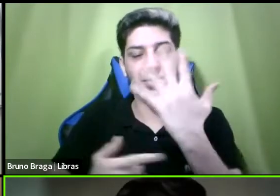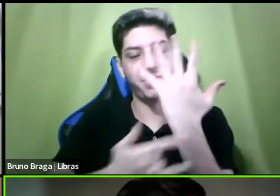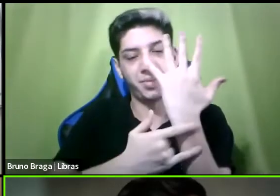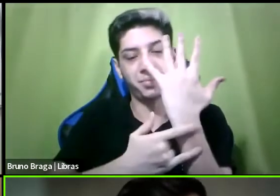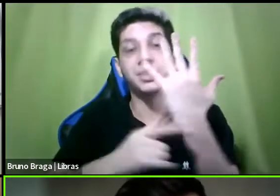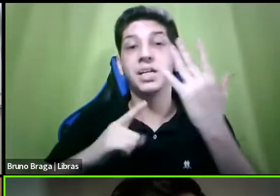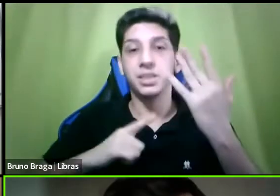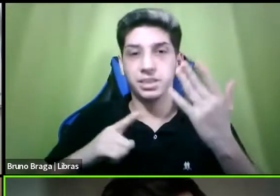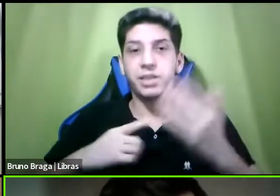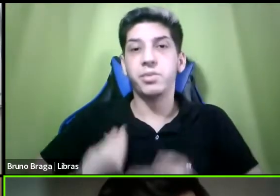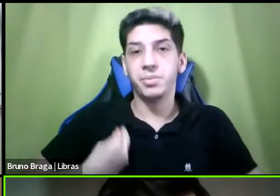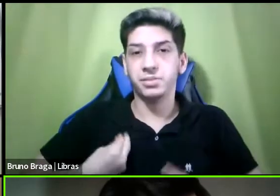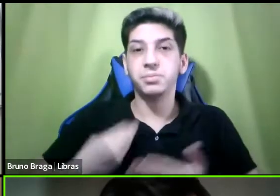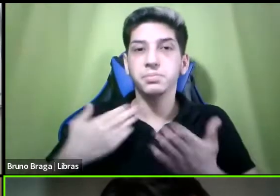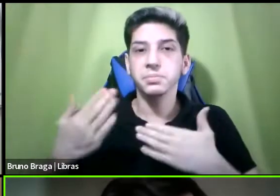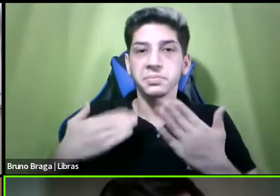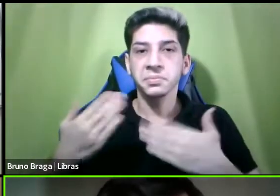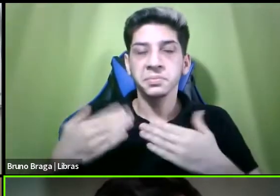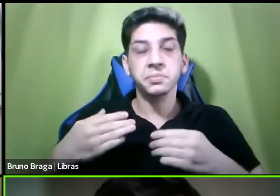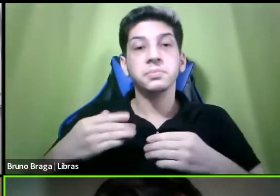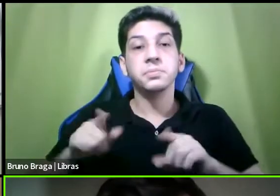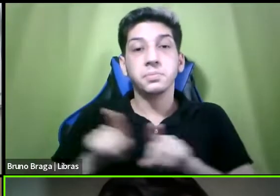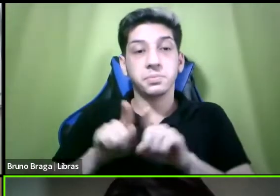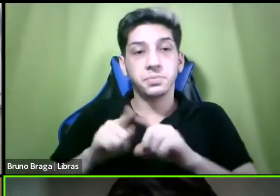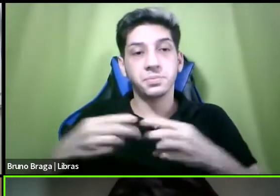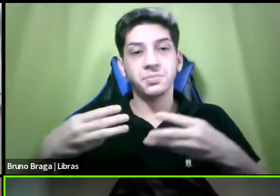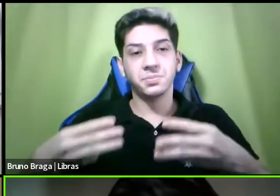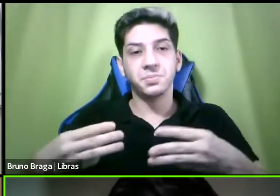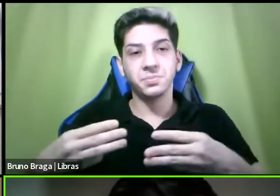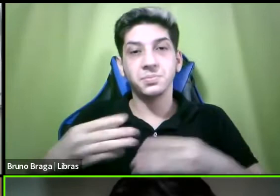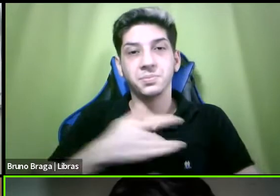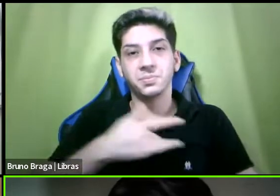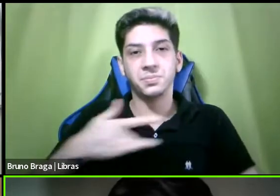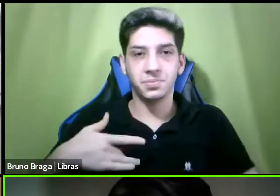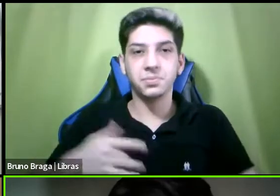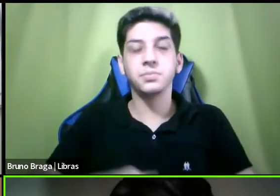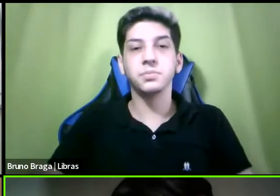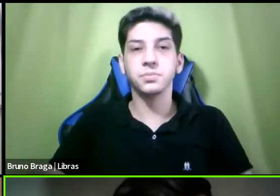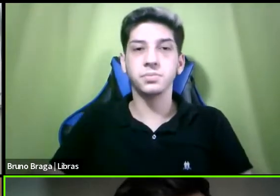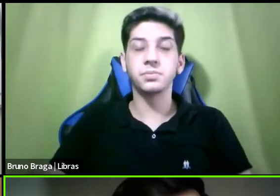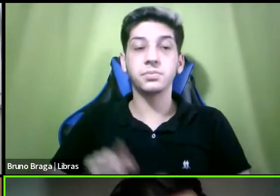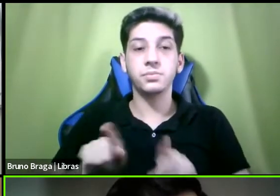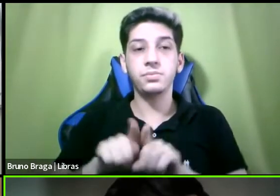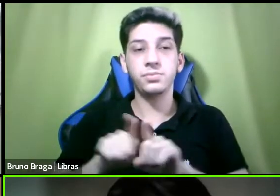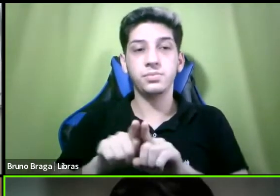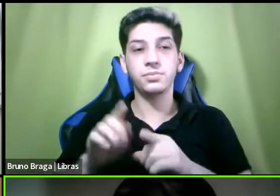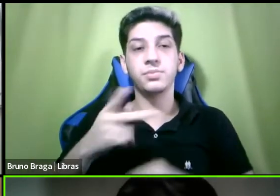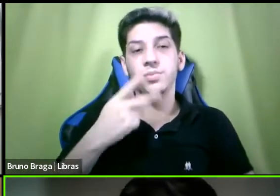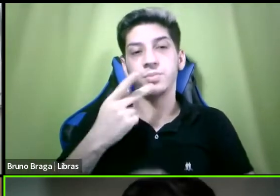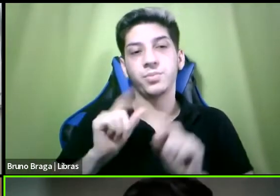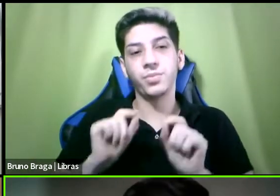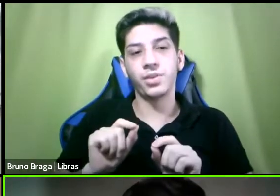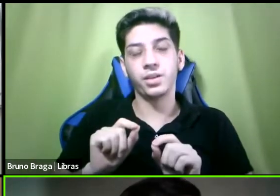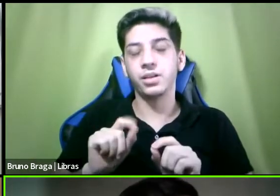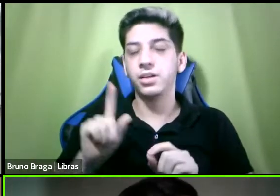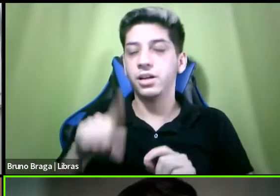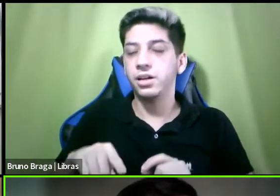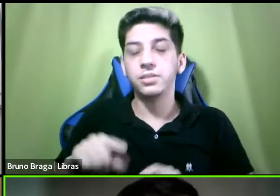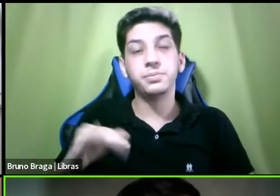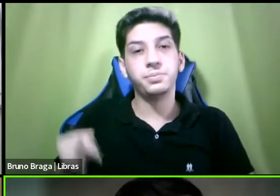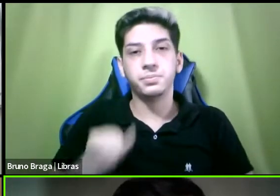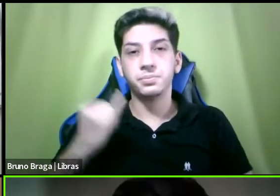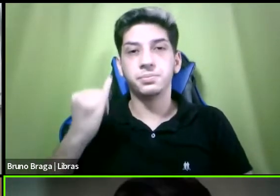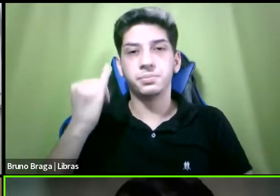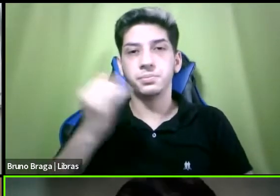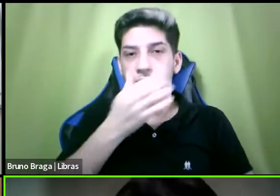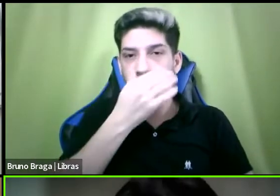conversas e o Ministério da Saúde e aqui uma uma um destaque também muito sensível né